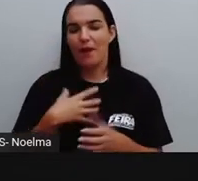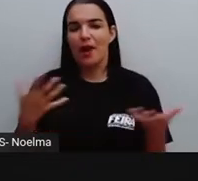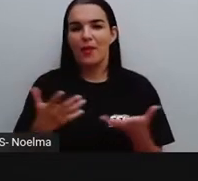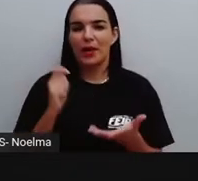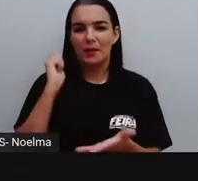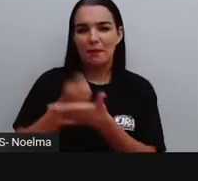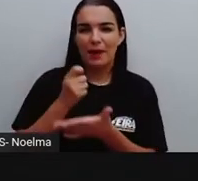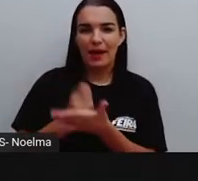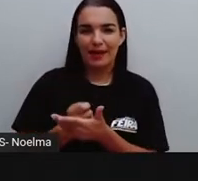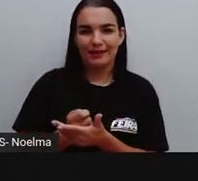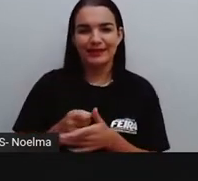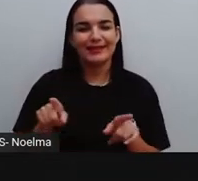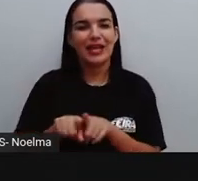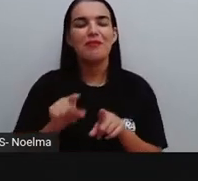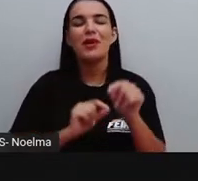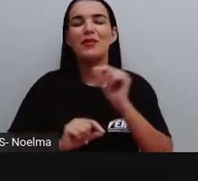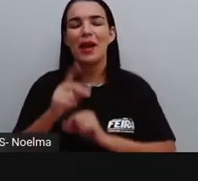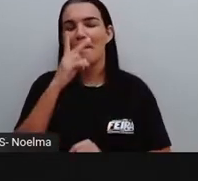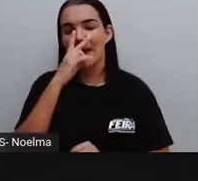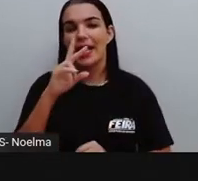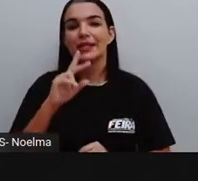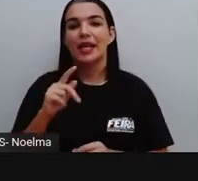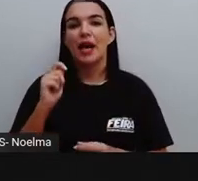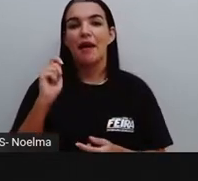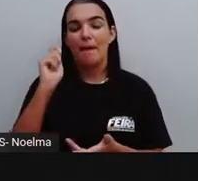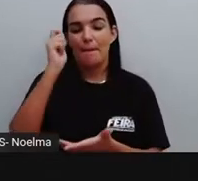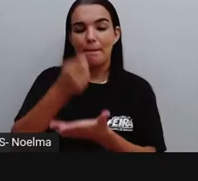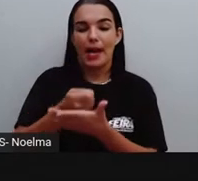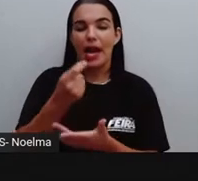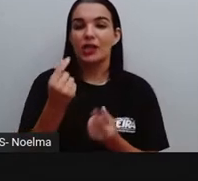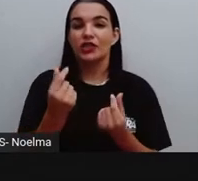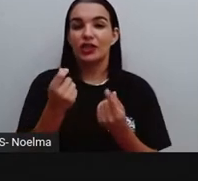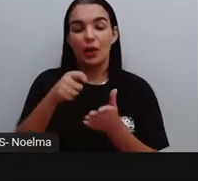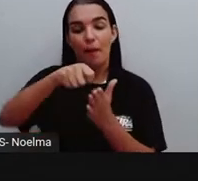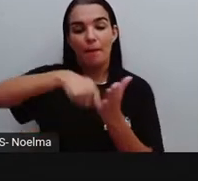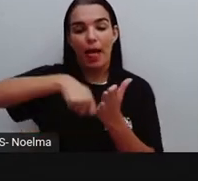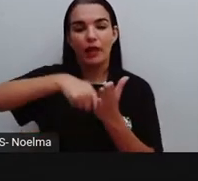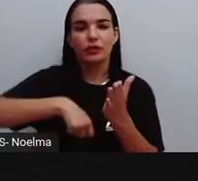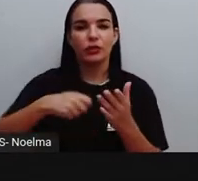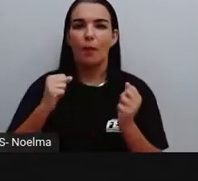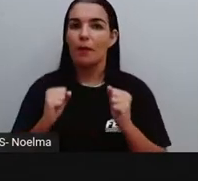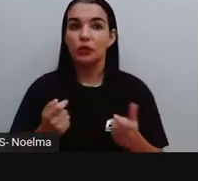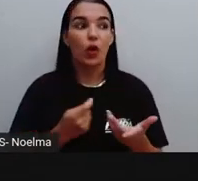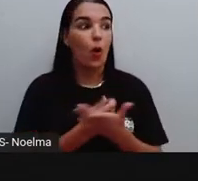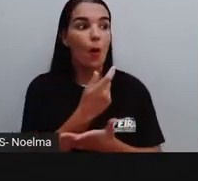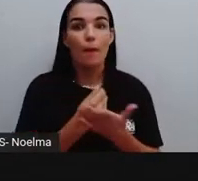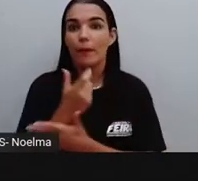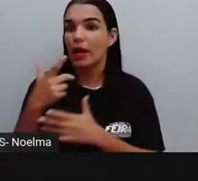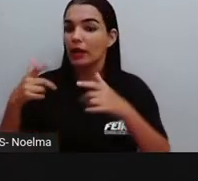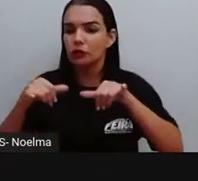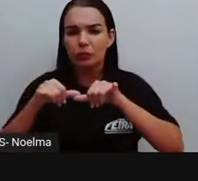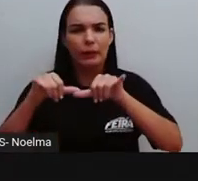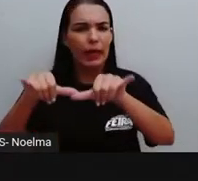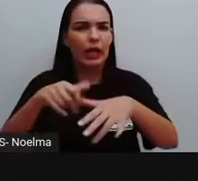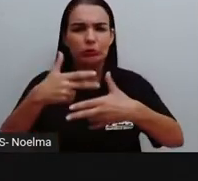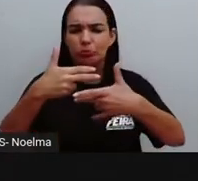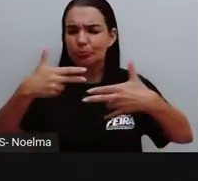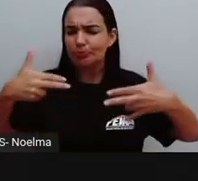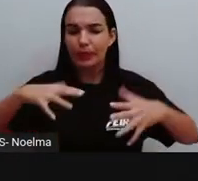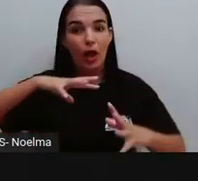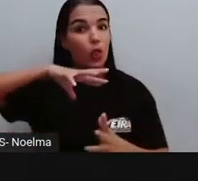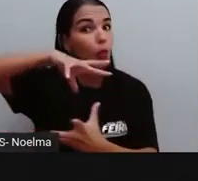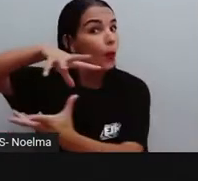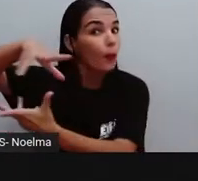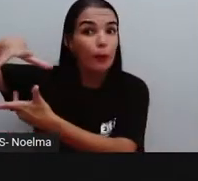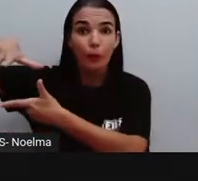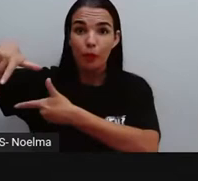verdadeiro dinheiro plástico. Ele permite a gente fazer compras em vários estabelecimentos diferentes ao redor do mundo